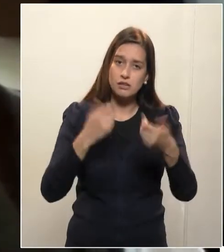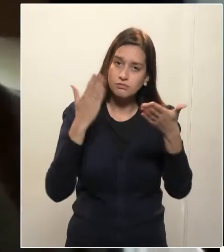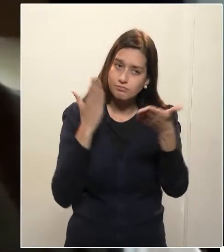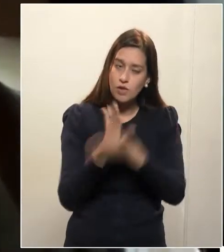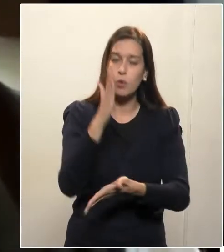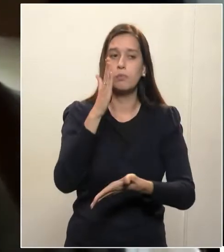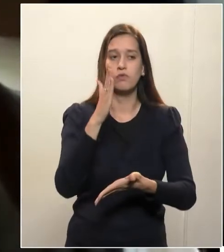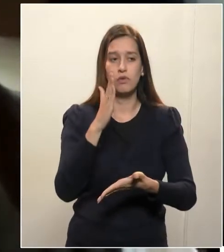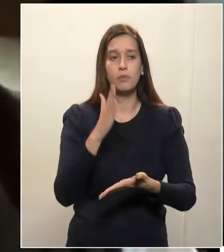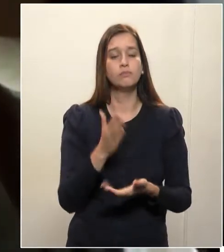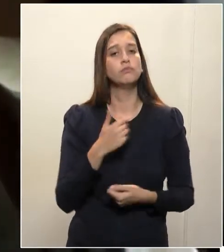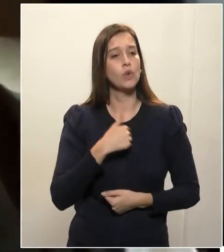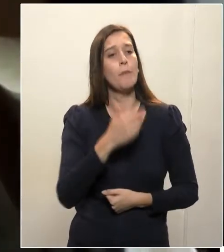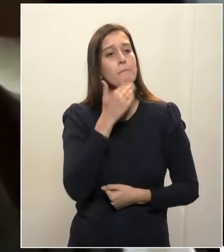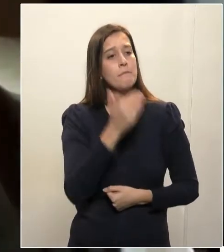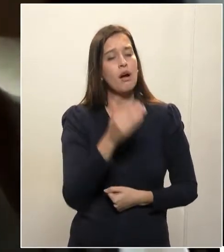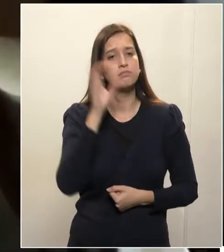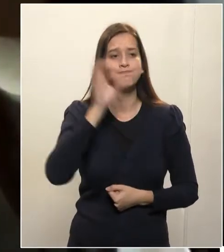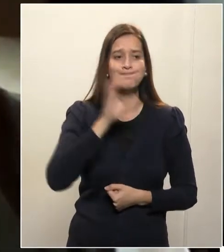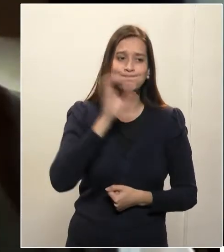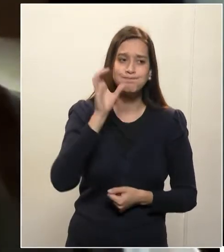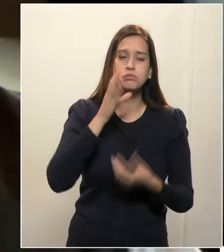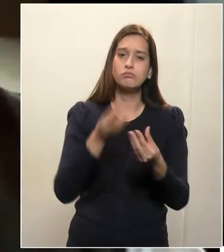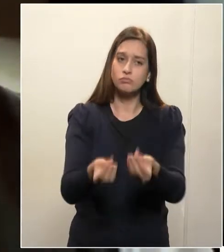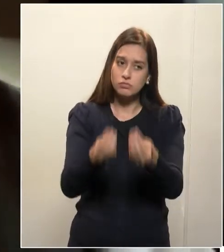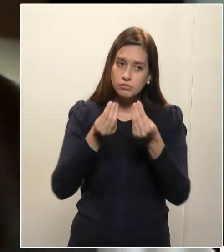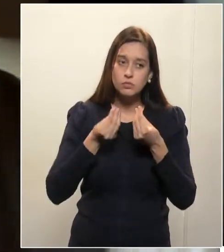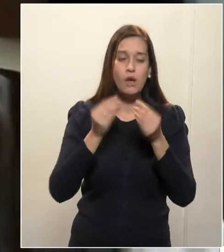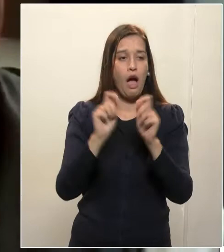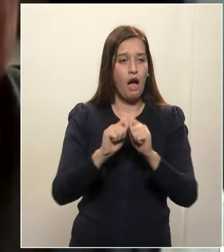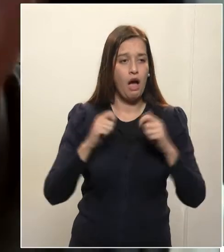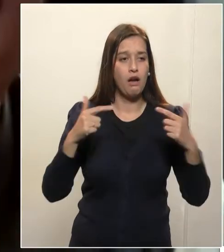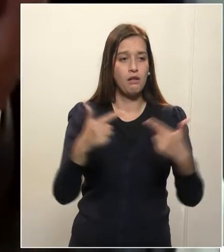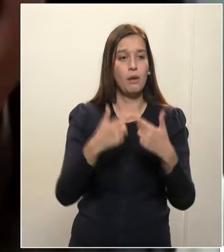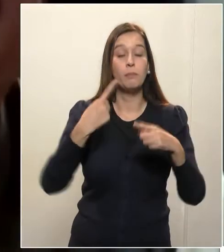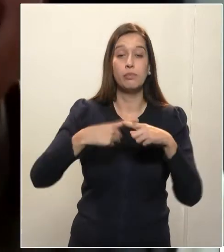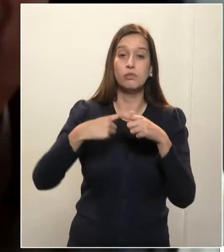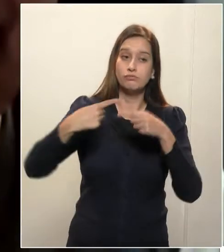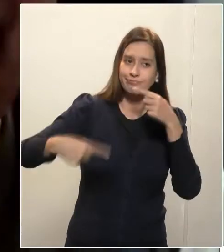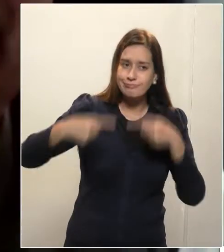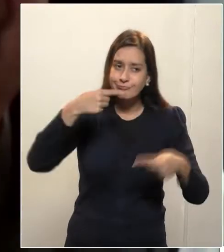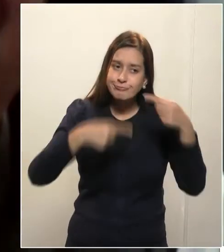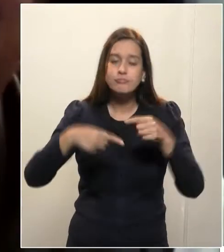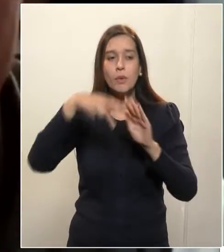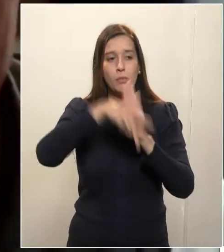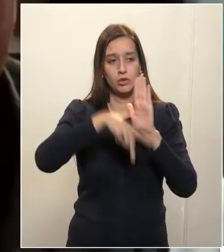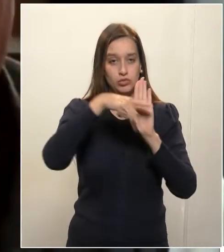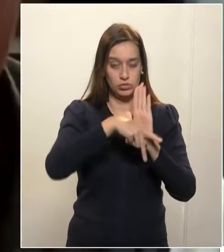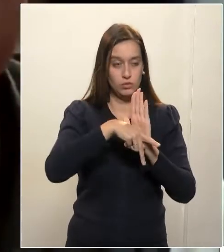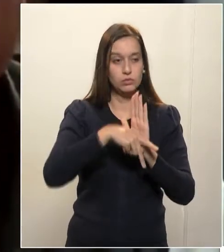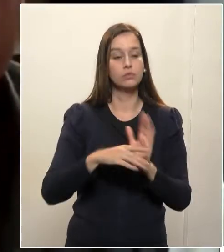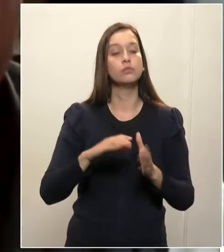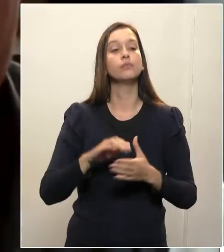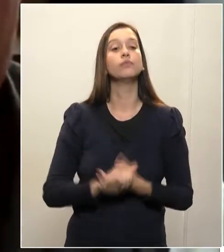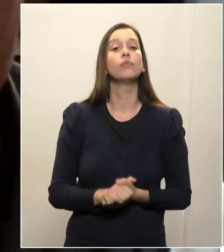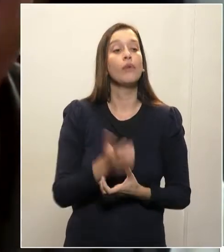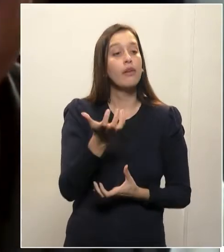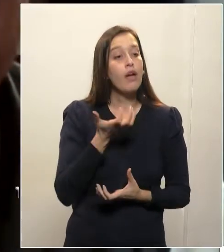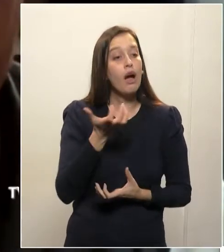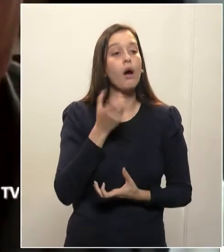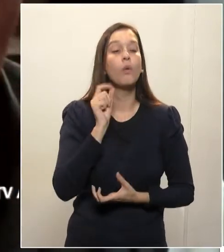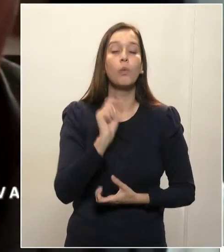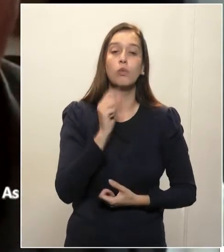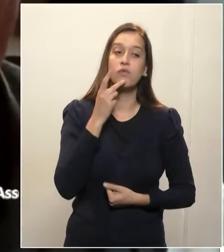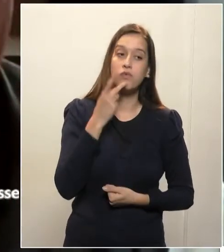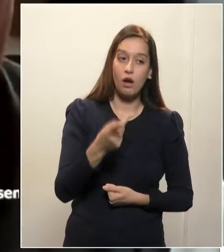encaminhamento para a nossa discussão na Assembleia. Também quero falar, Sr. Presidente, que estivemos hoje numa agenda com o